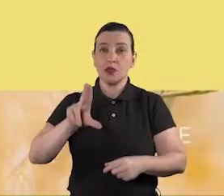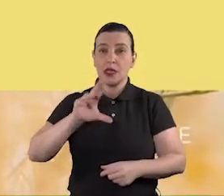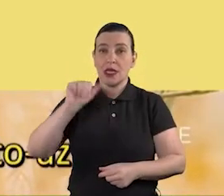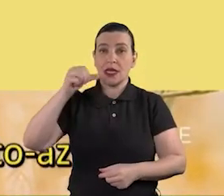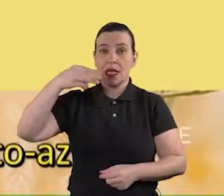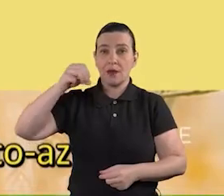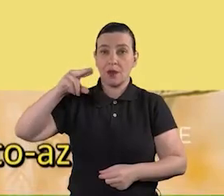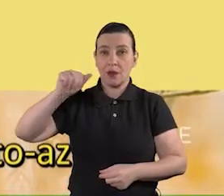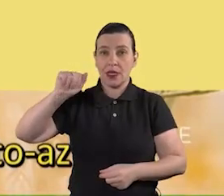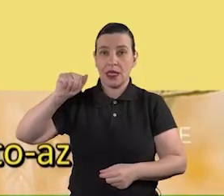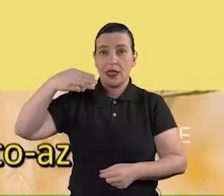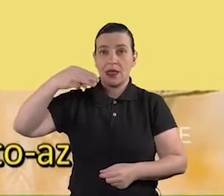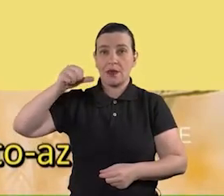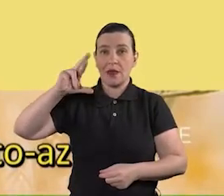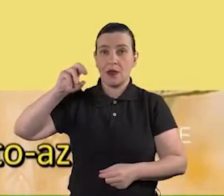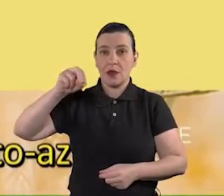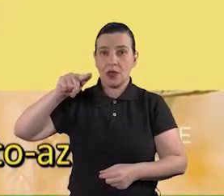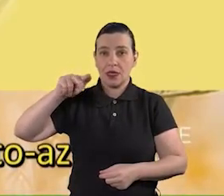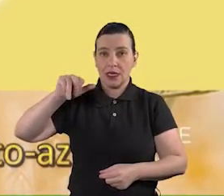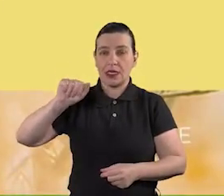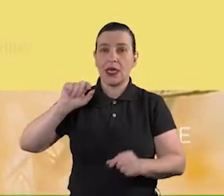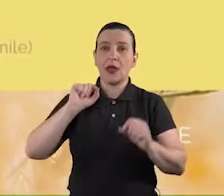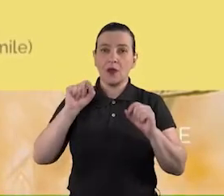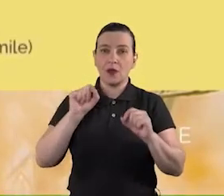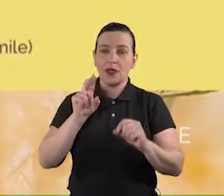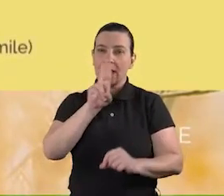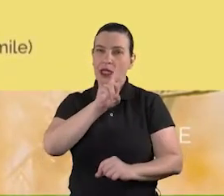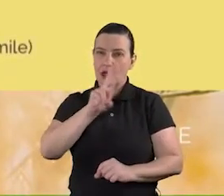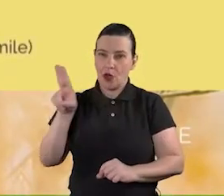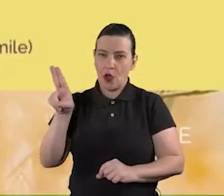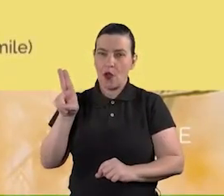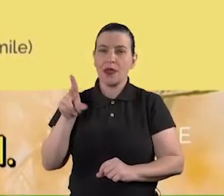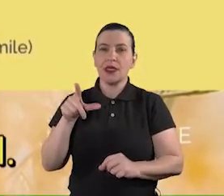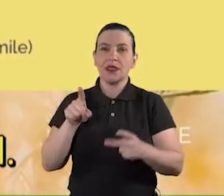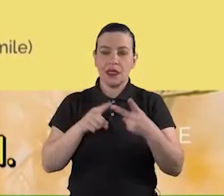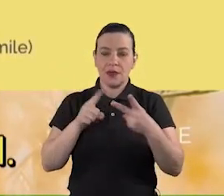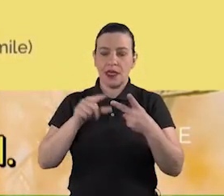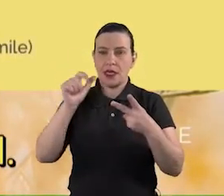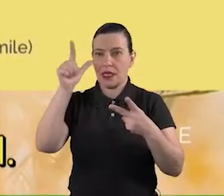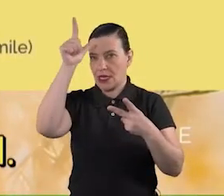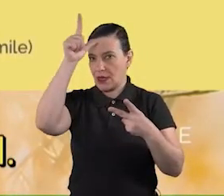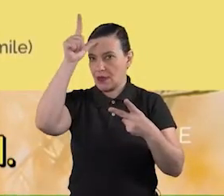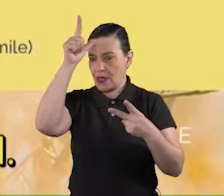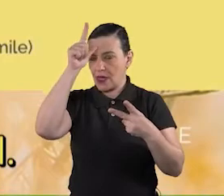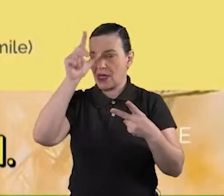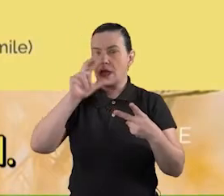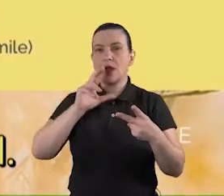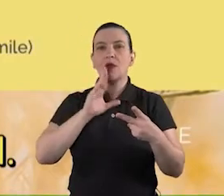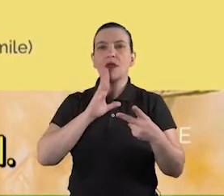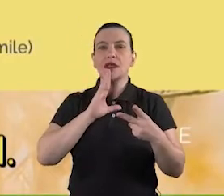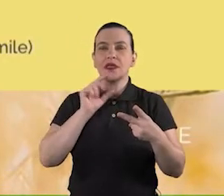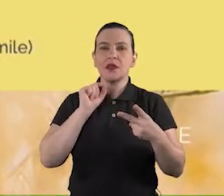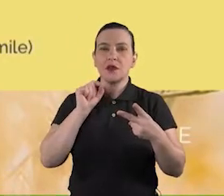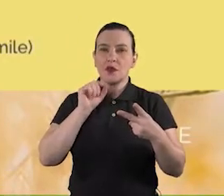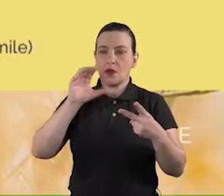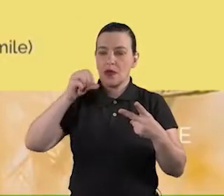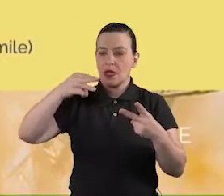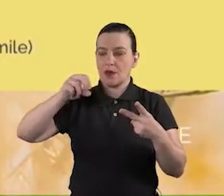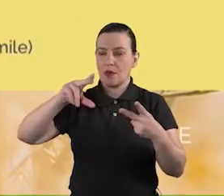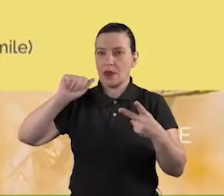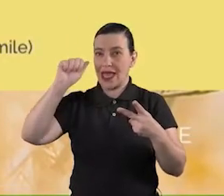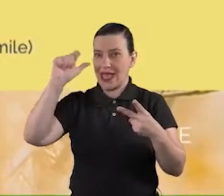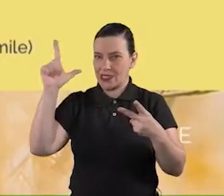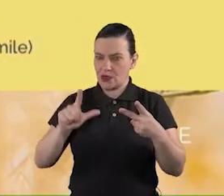marroquina que é comumente conhecida como tanaceto azul e a camomila alemã que é conhecida como camomila azul